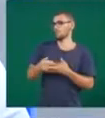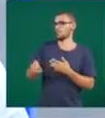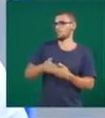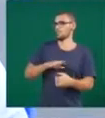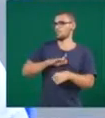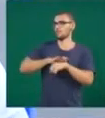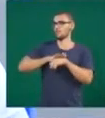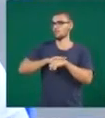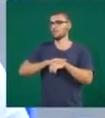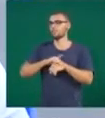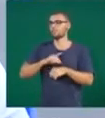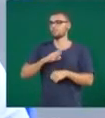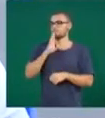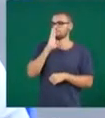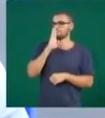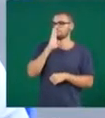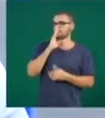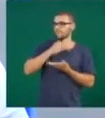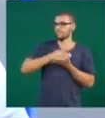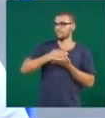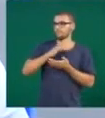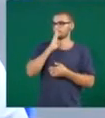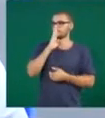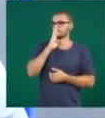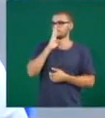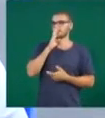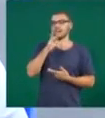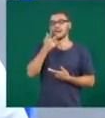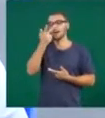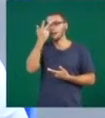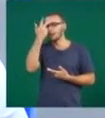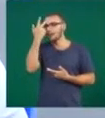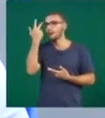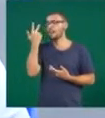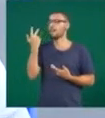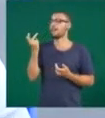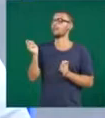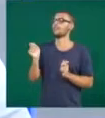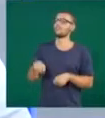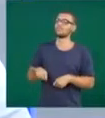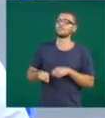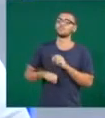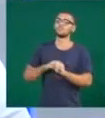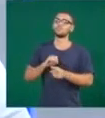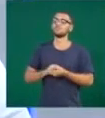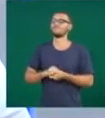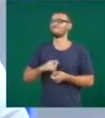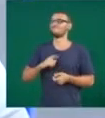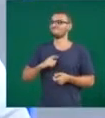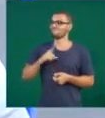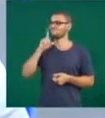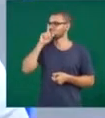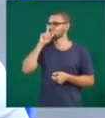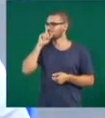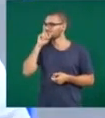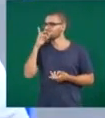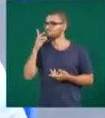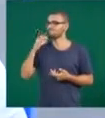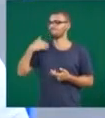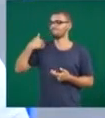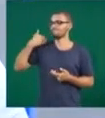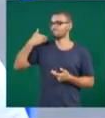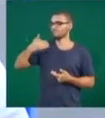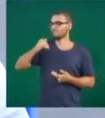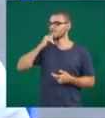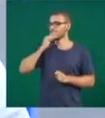de maneira silenciosa no início, nos oferece um desafio muito maior,